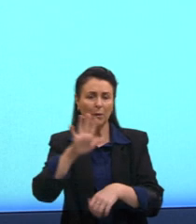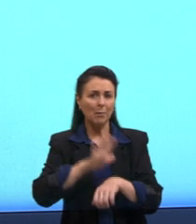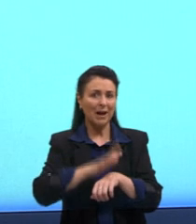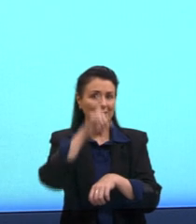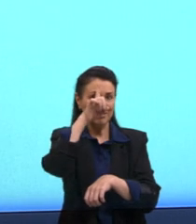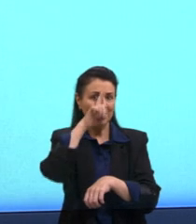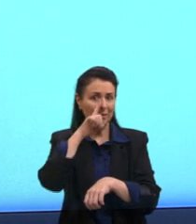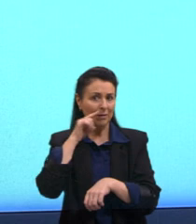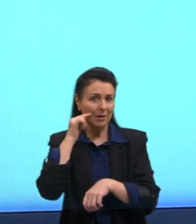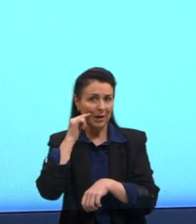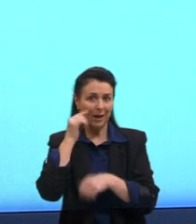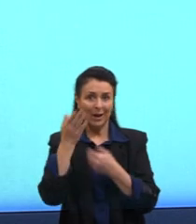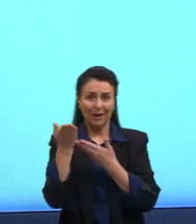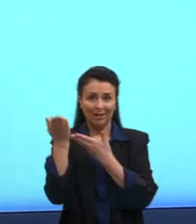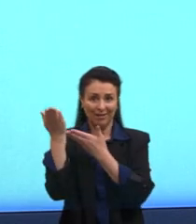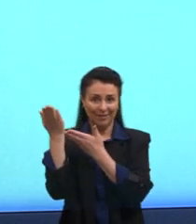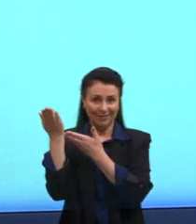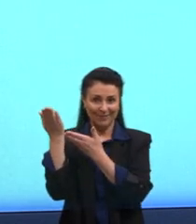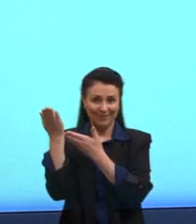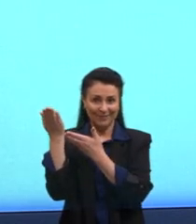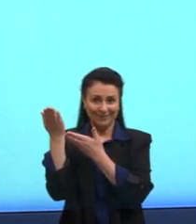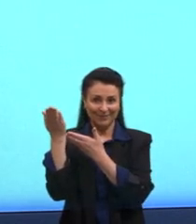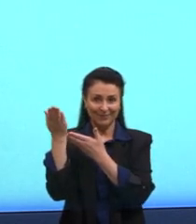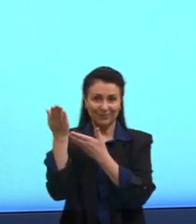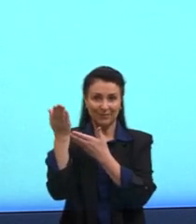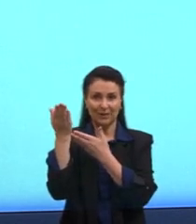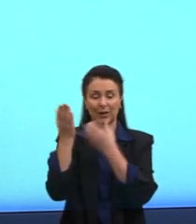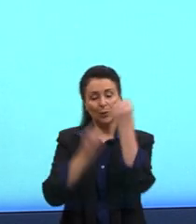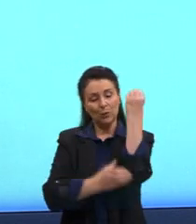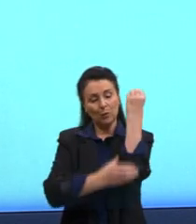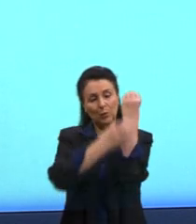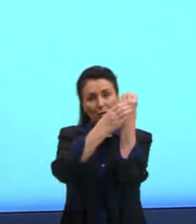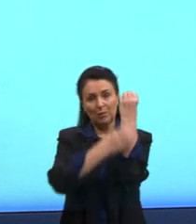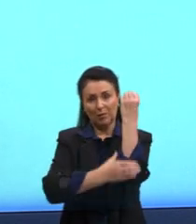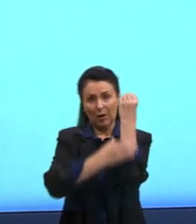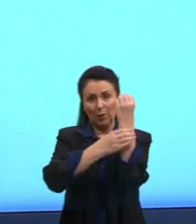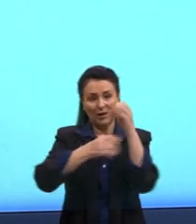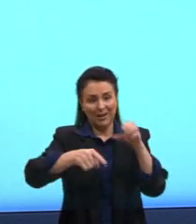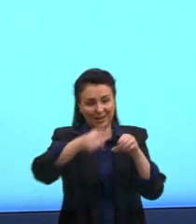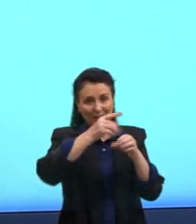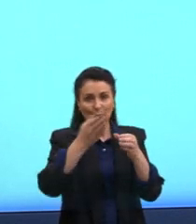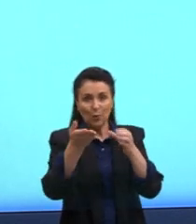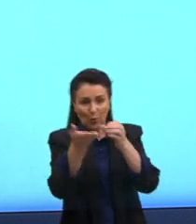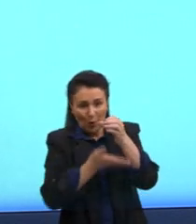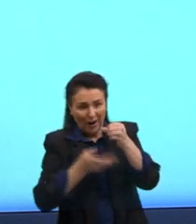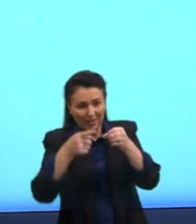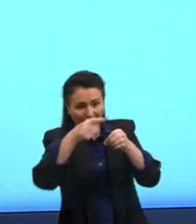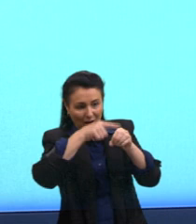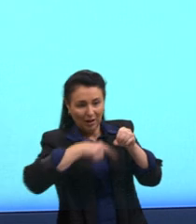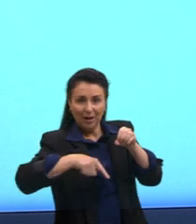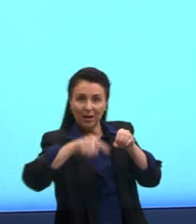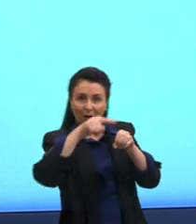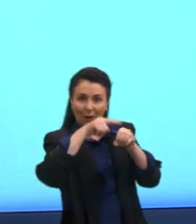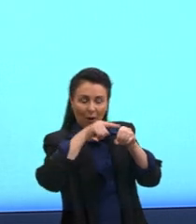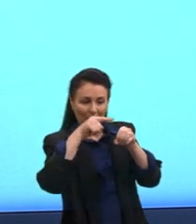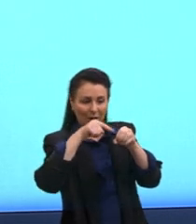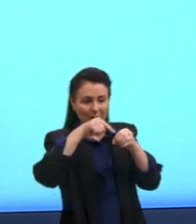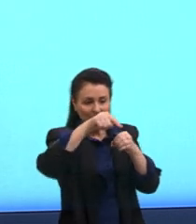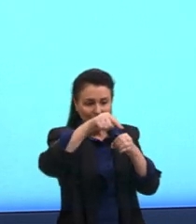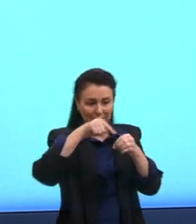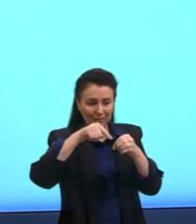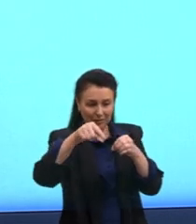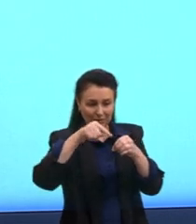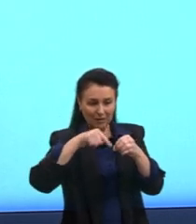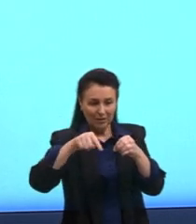no meio, então, ali, um caule, nós vemos um caule, essa parte mais amarelada, mais clarinha